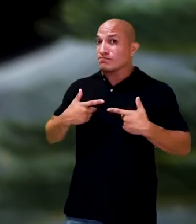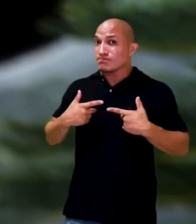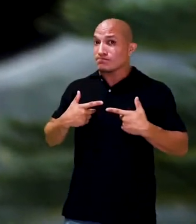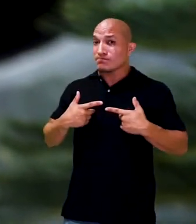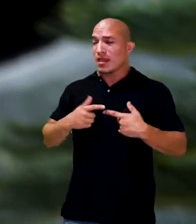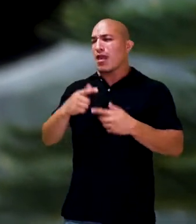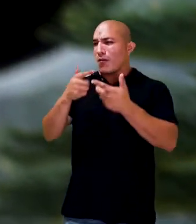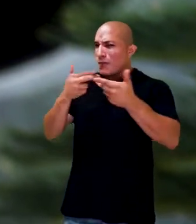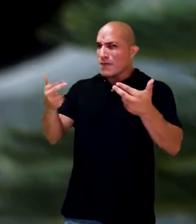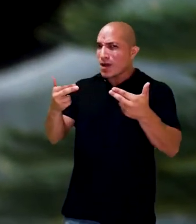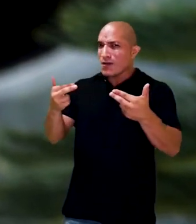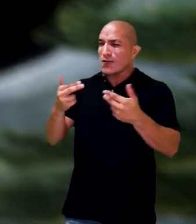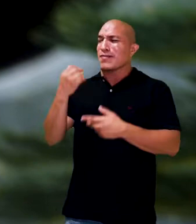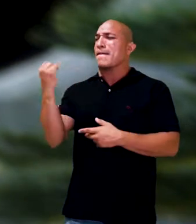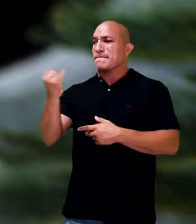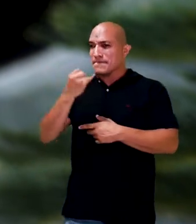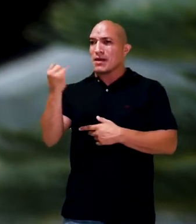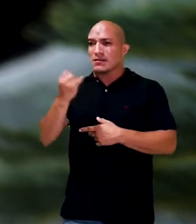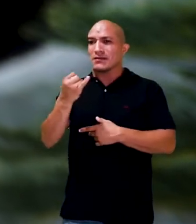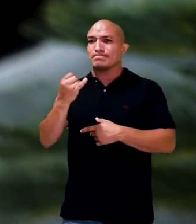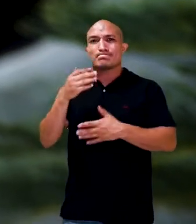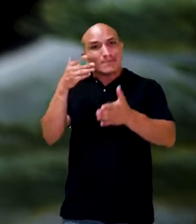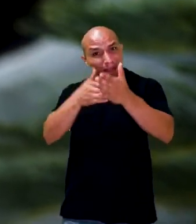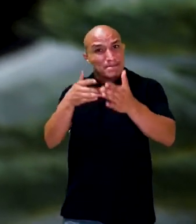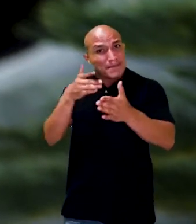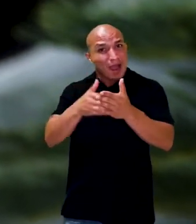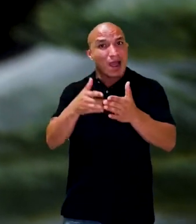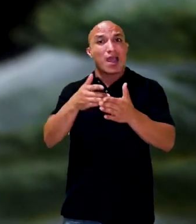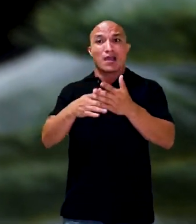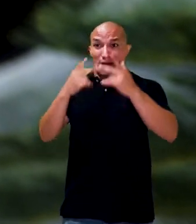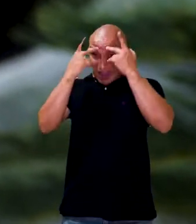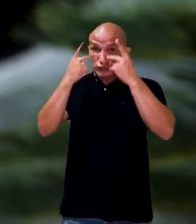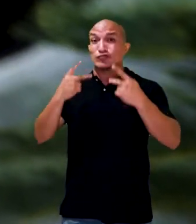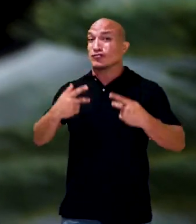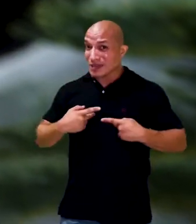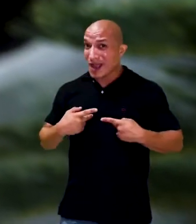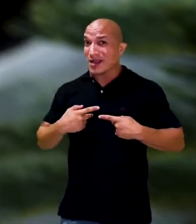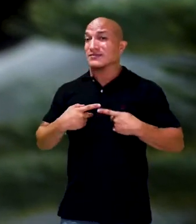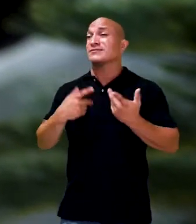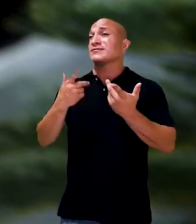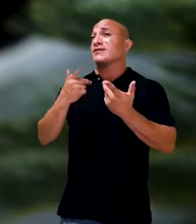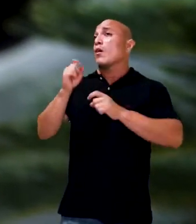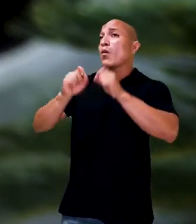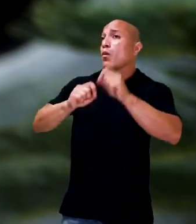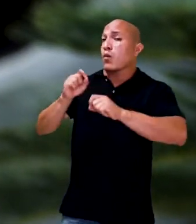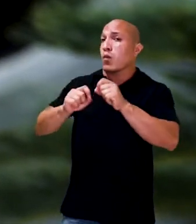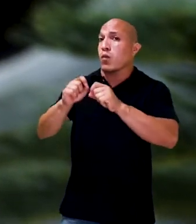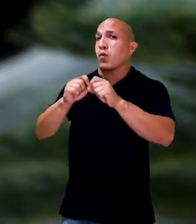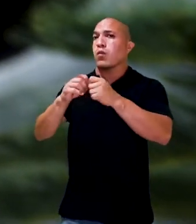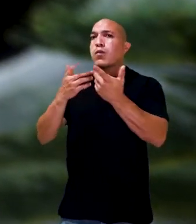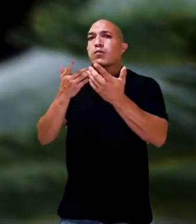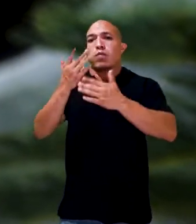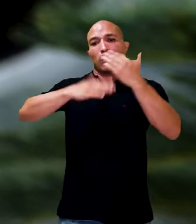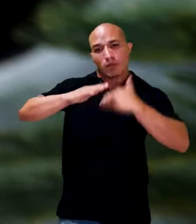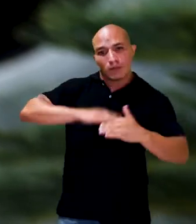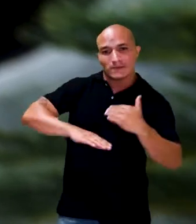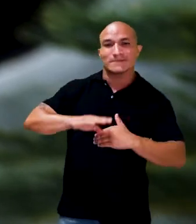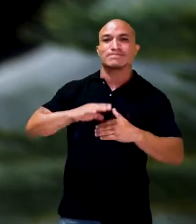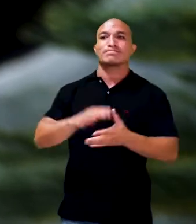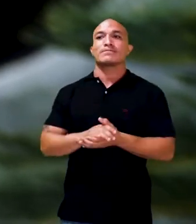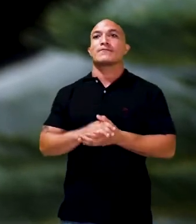atitudinais, que eu penso que é uma das questões mais importantes, que as barreiras atitudinais, elas sejam